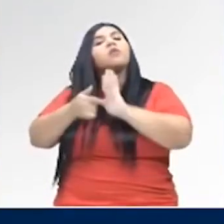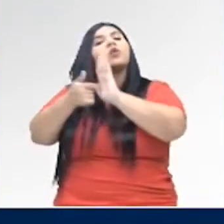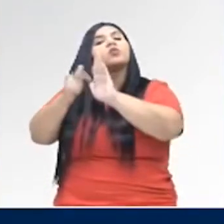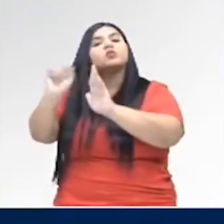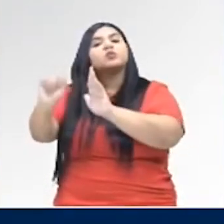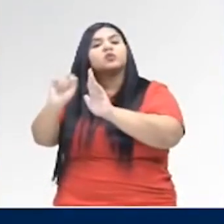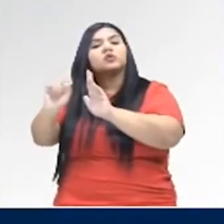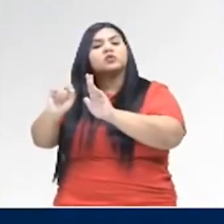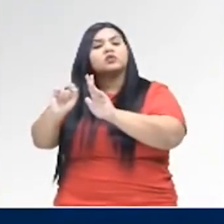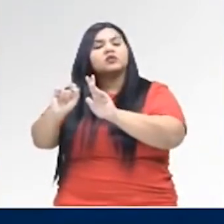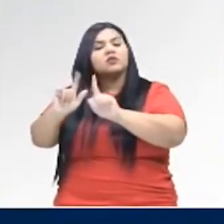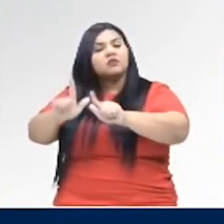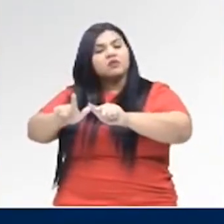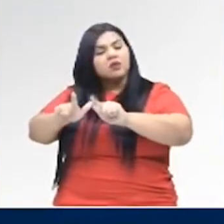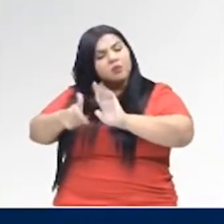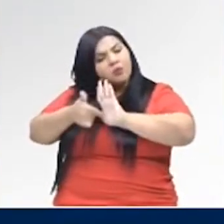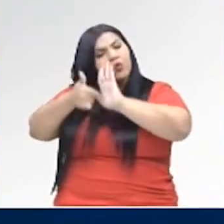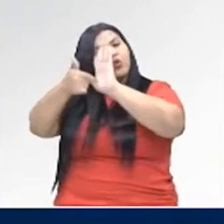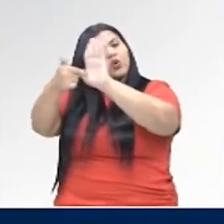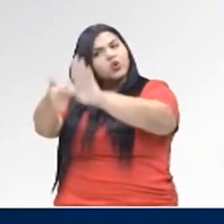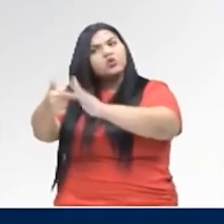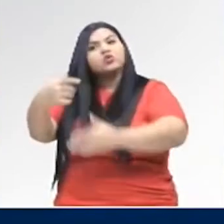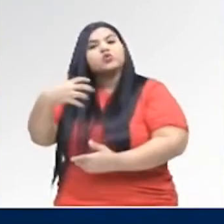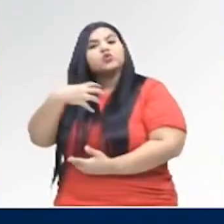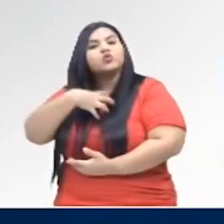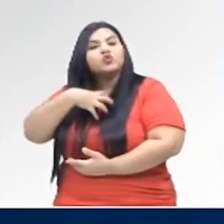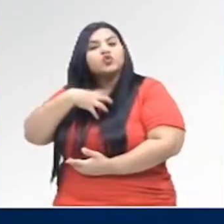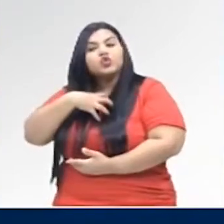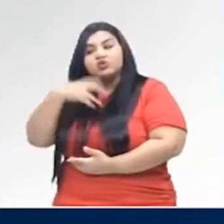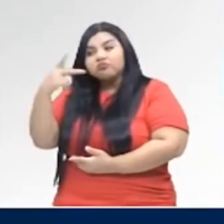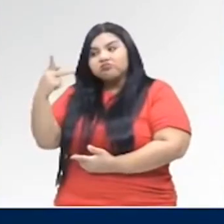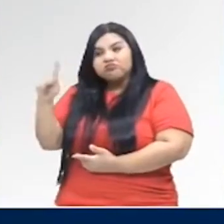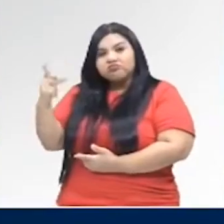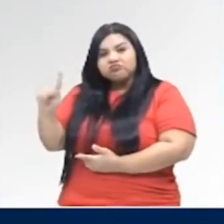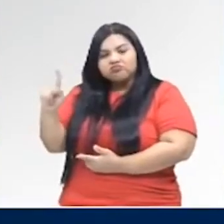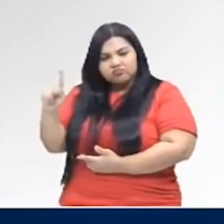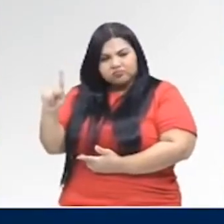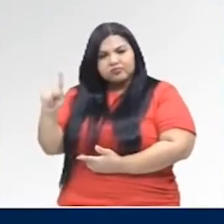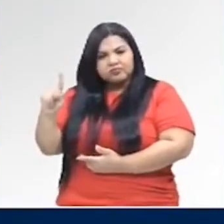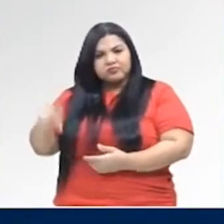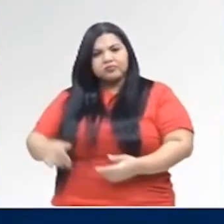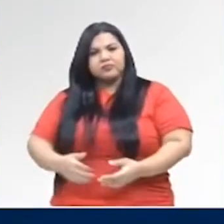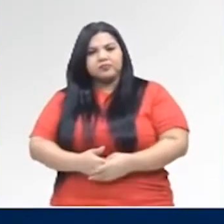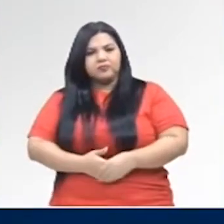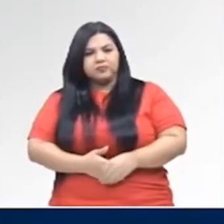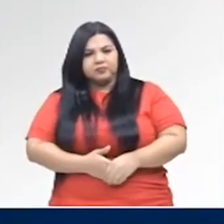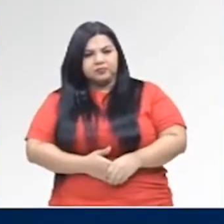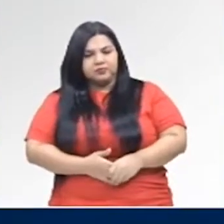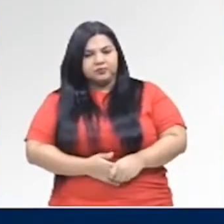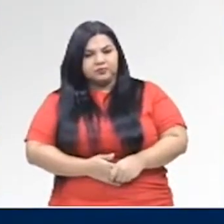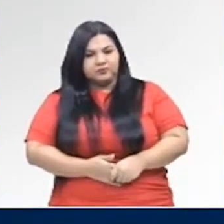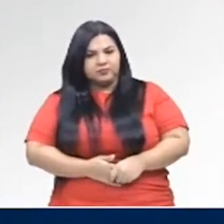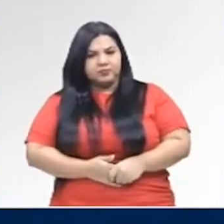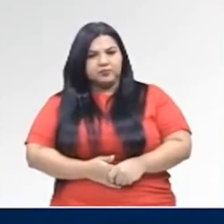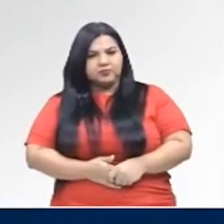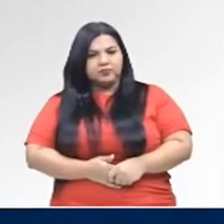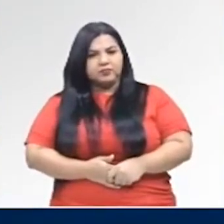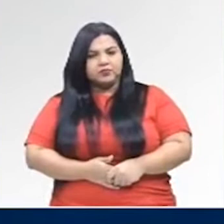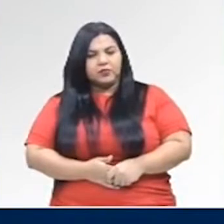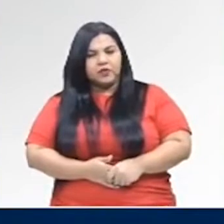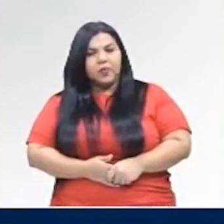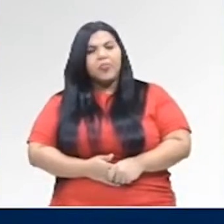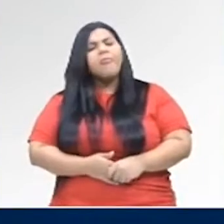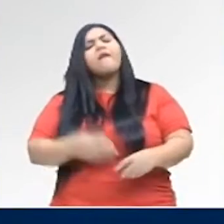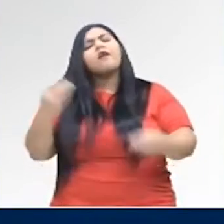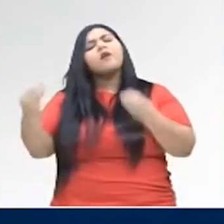expressa um estado, uma situação, certo? Expressa estado, uma condição. Como